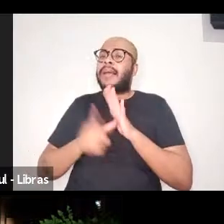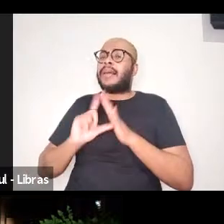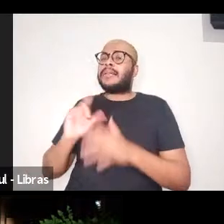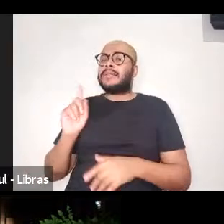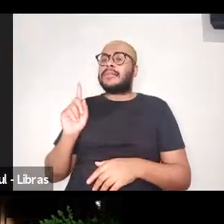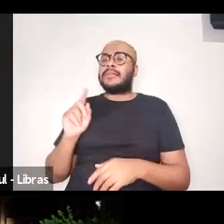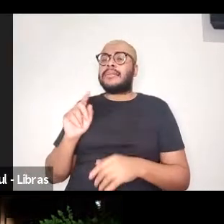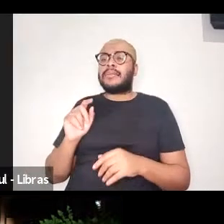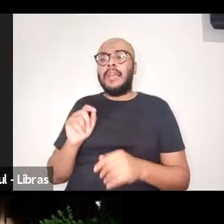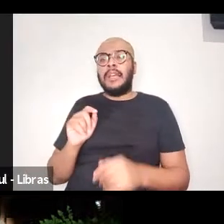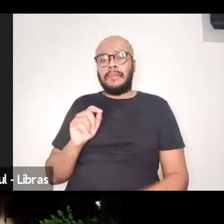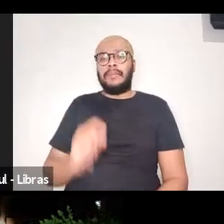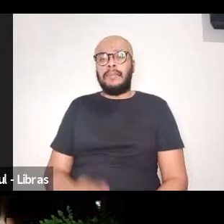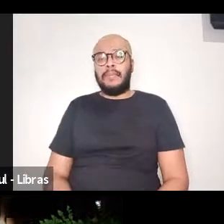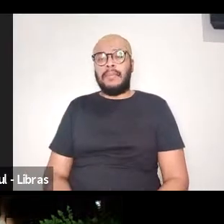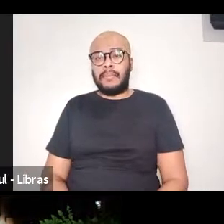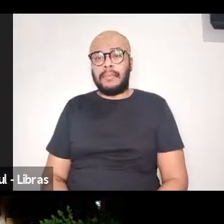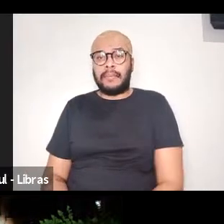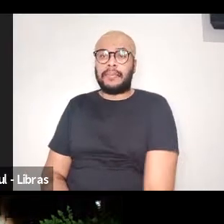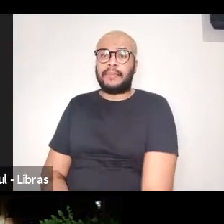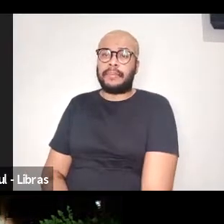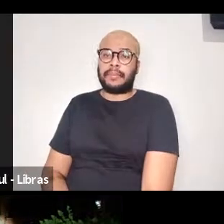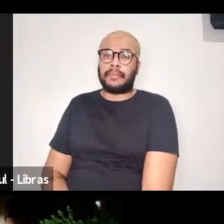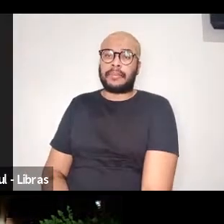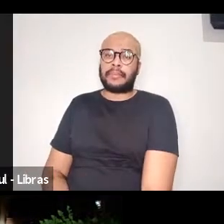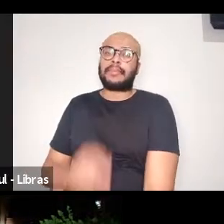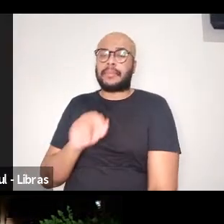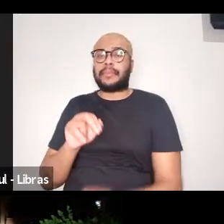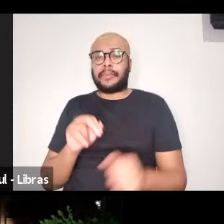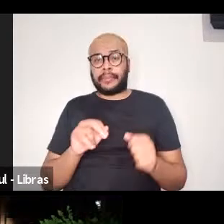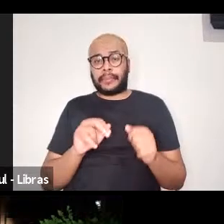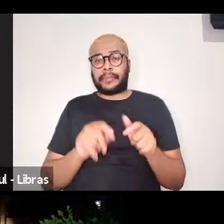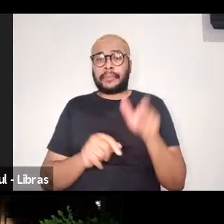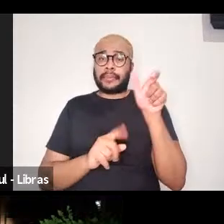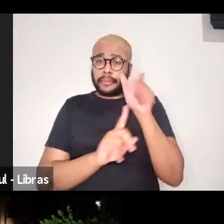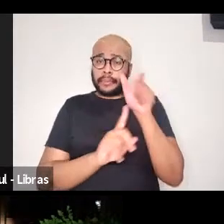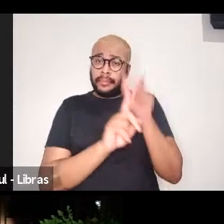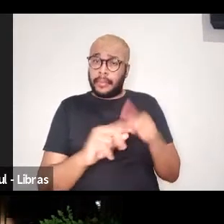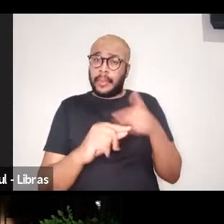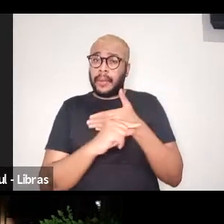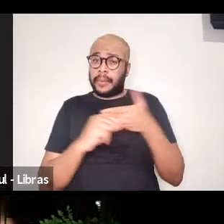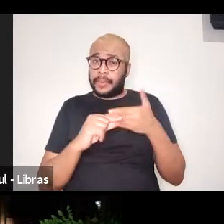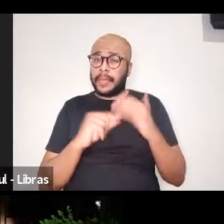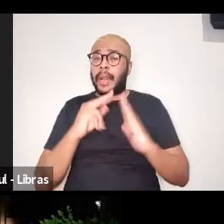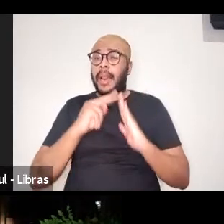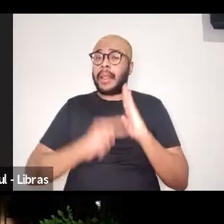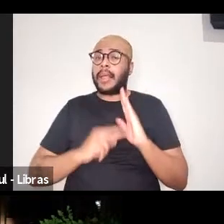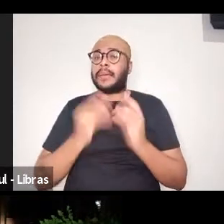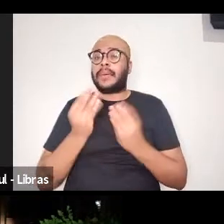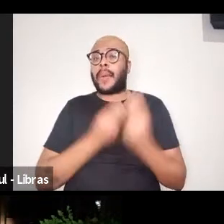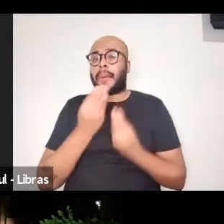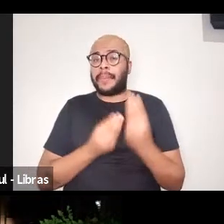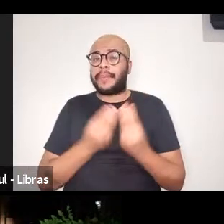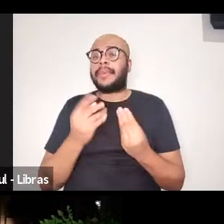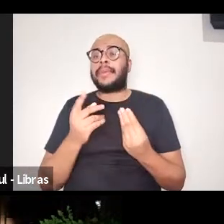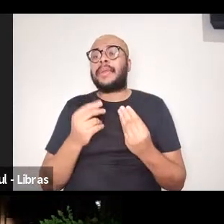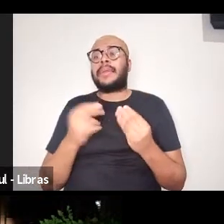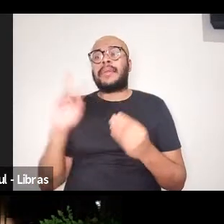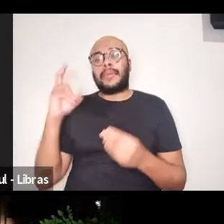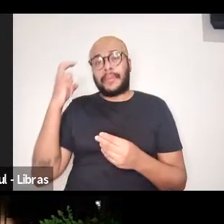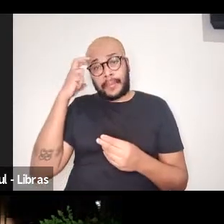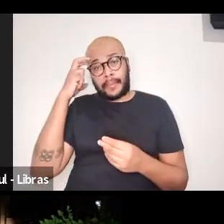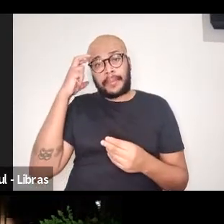um determinado autor ler esse texto a partir da sua própria cultura